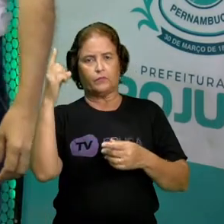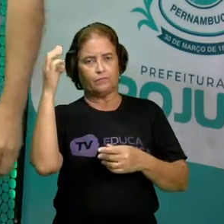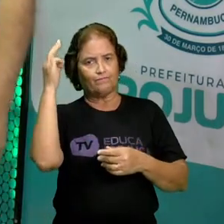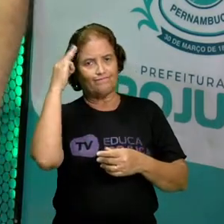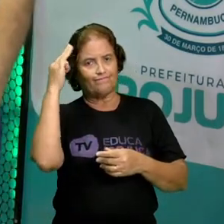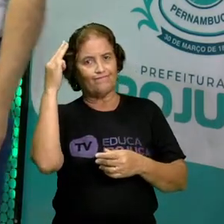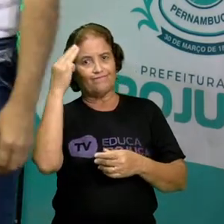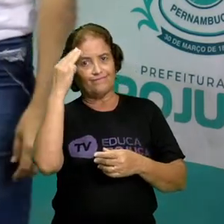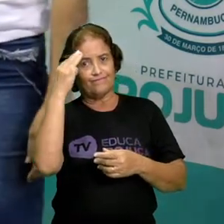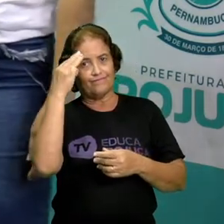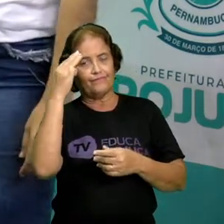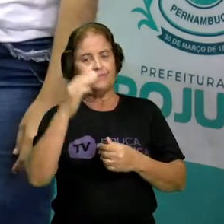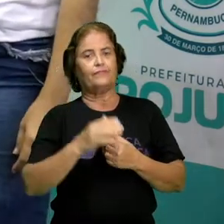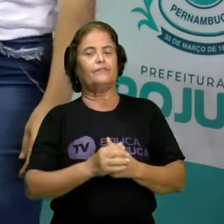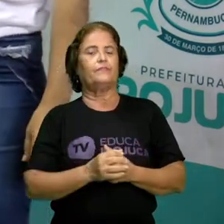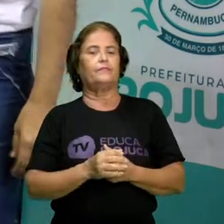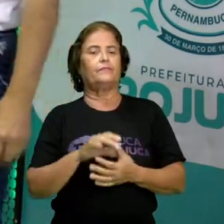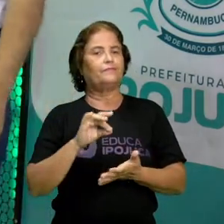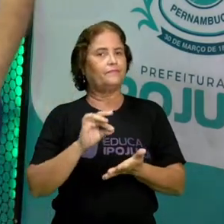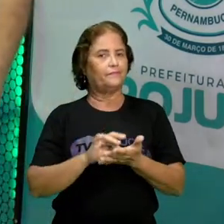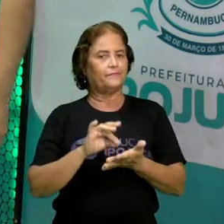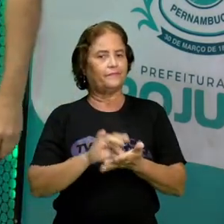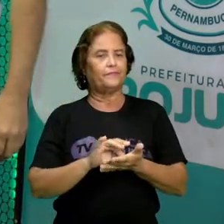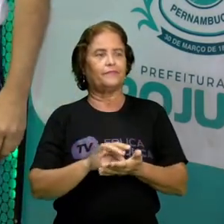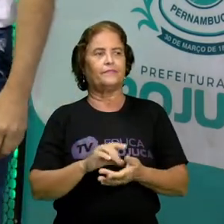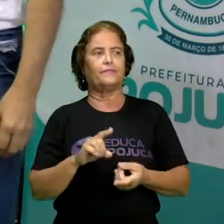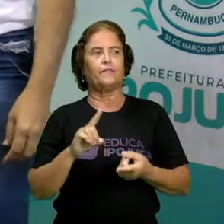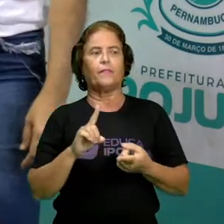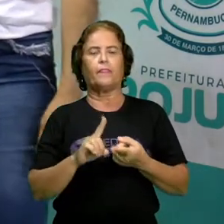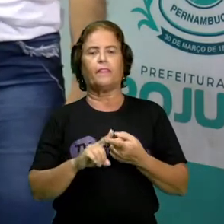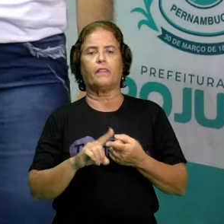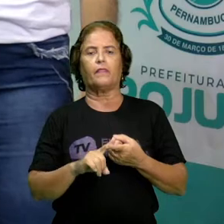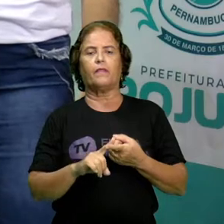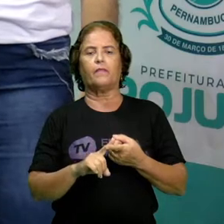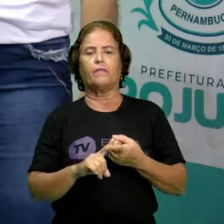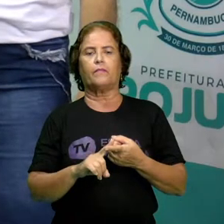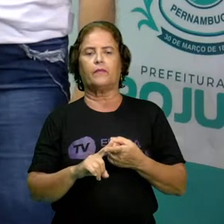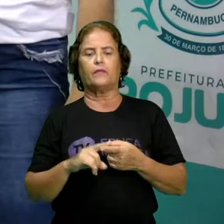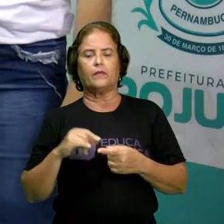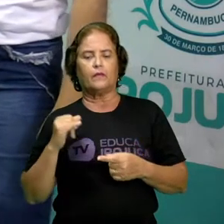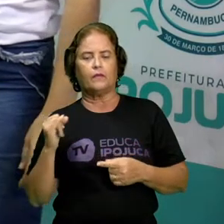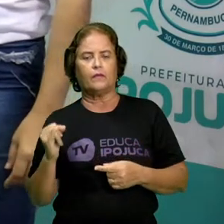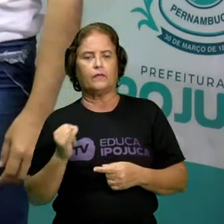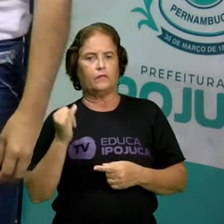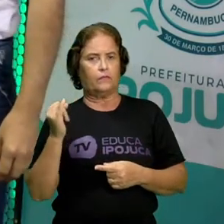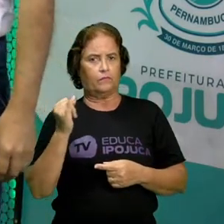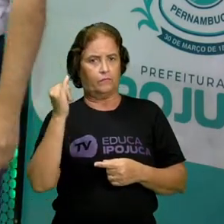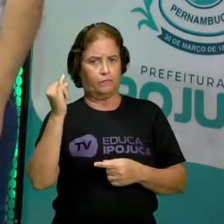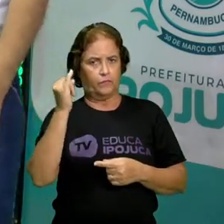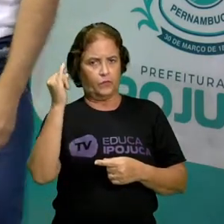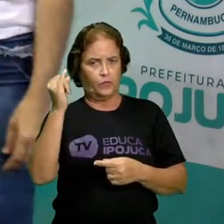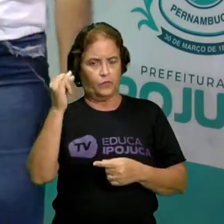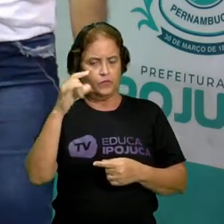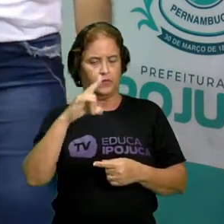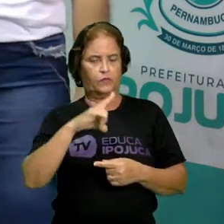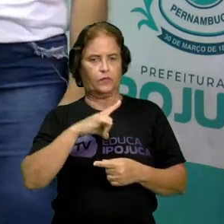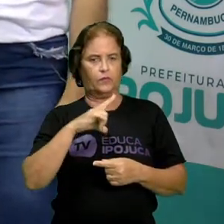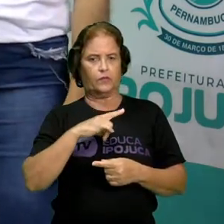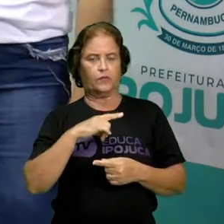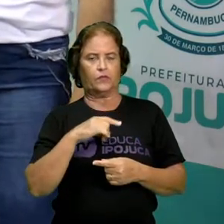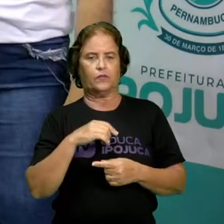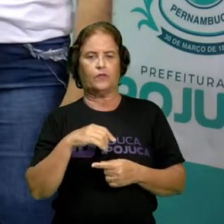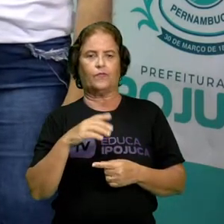Bom, além disso, vocês sabiam que é muito importante, crianças, ter uma boa